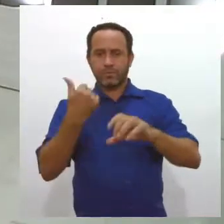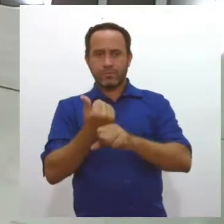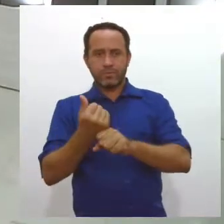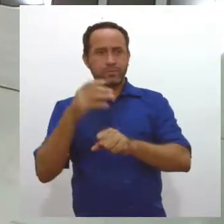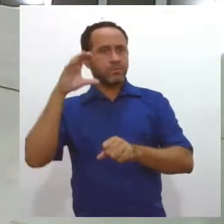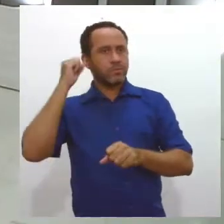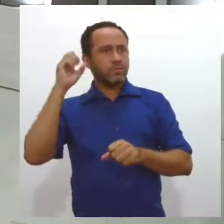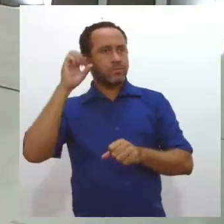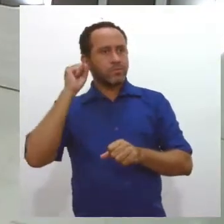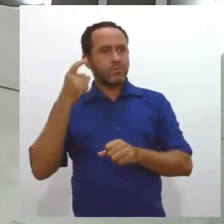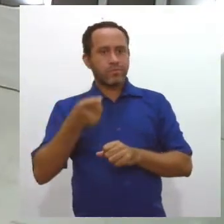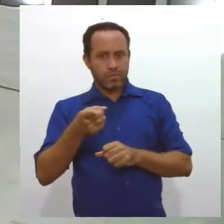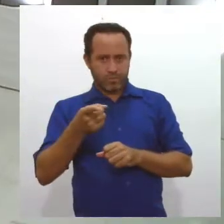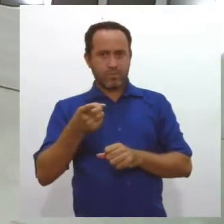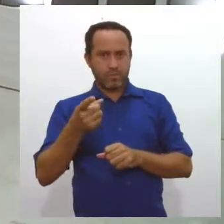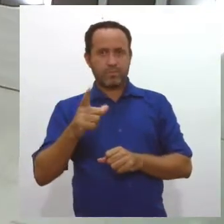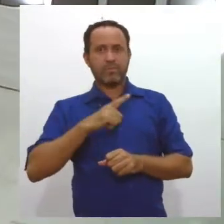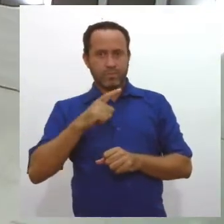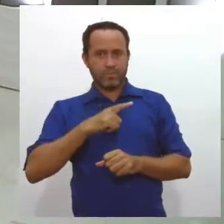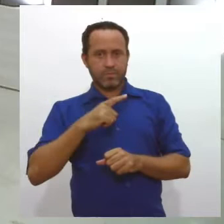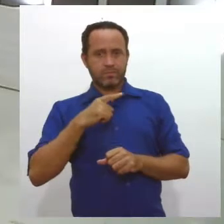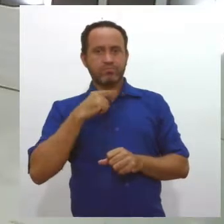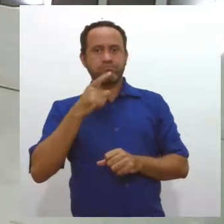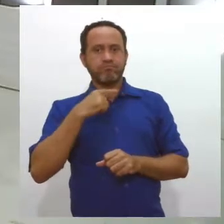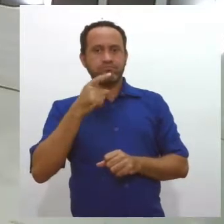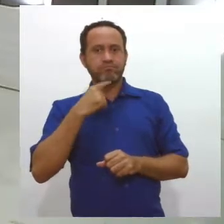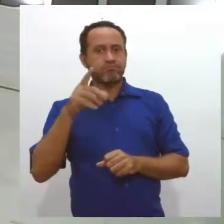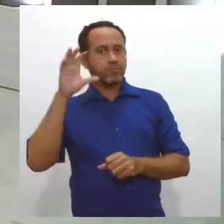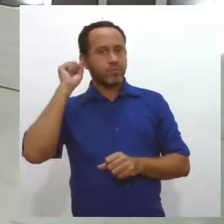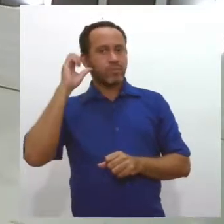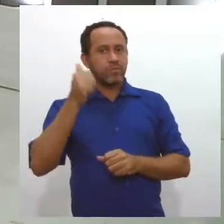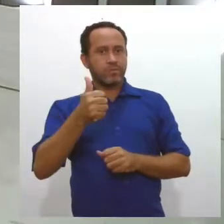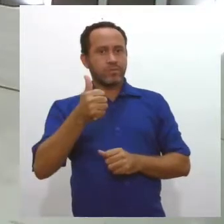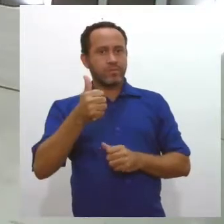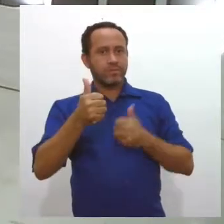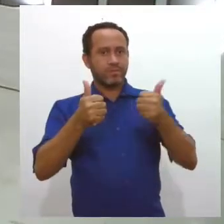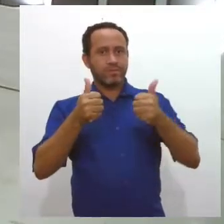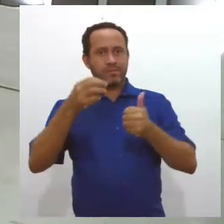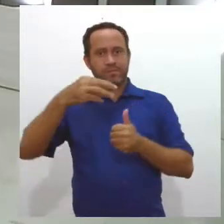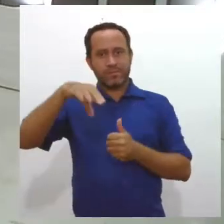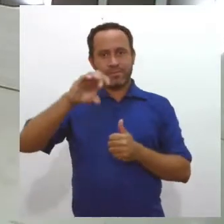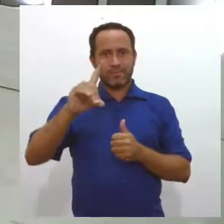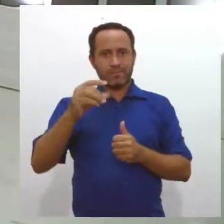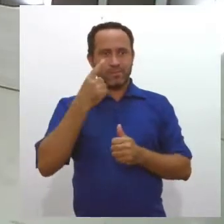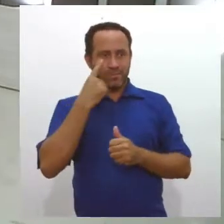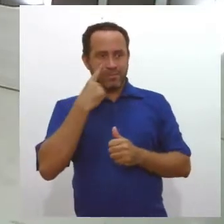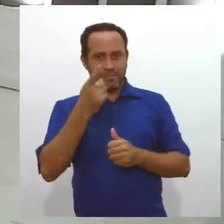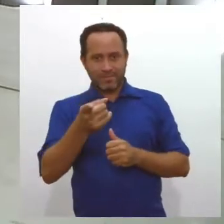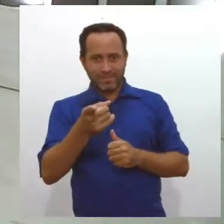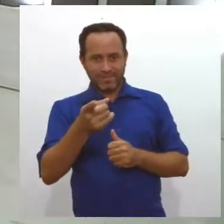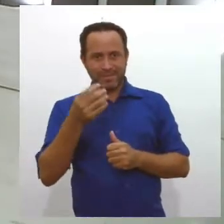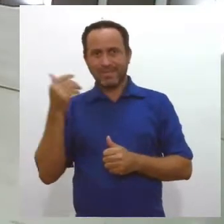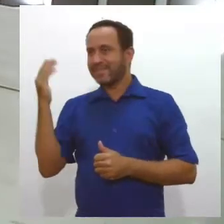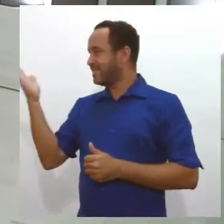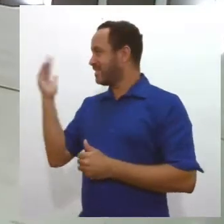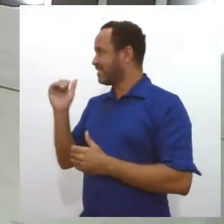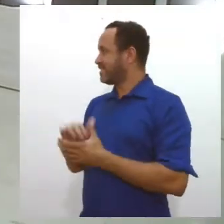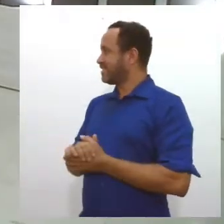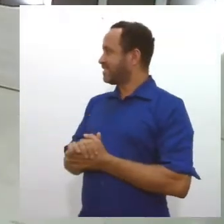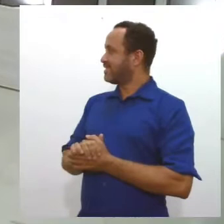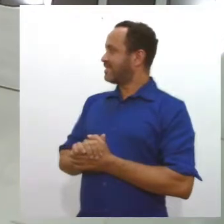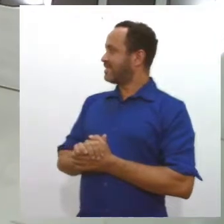.2, vocês estão com áudio. A gente está sem o áudio da Stephanie Macedo aqui. Agora vamos, Stephanie Macedo. É com você.